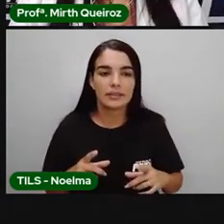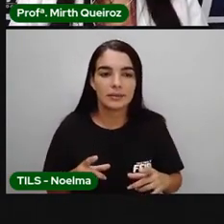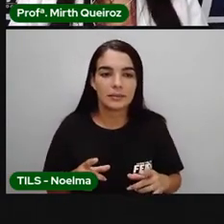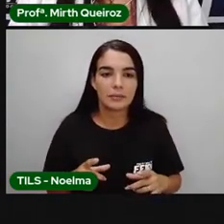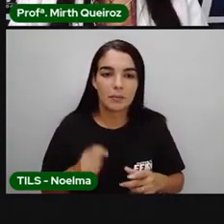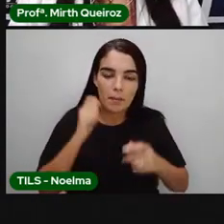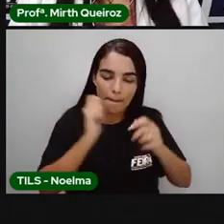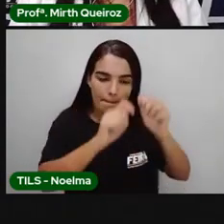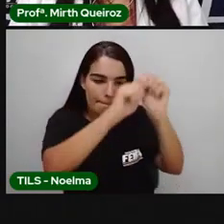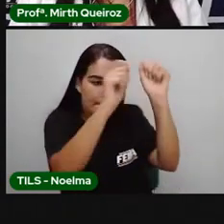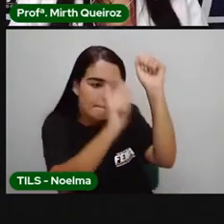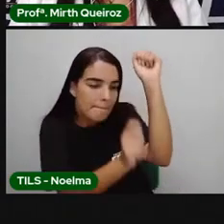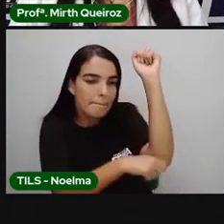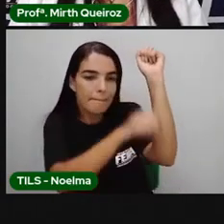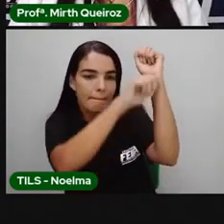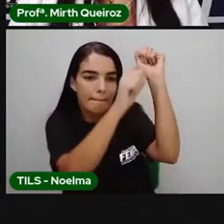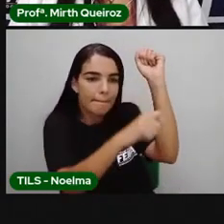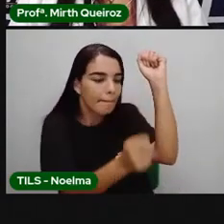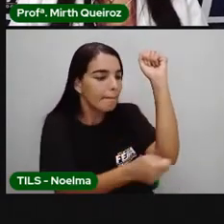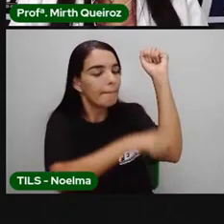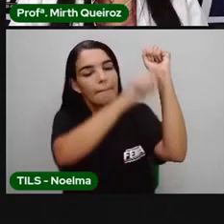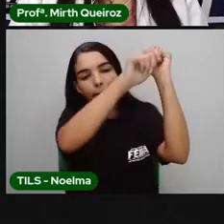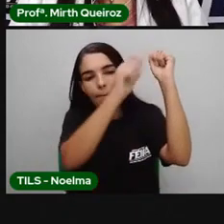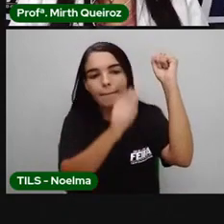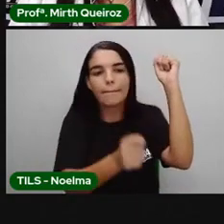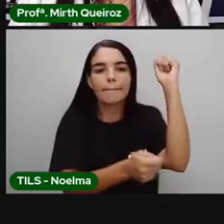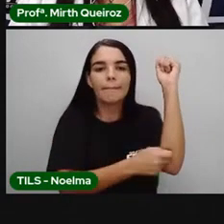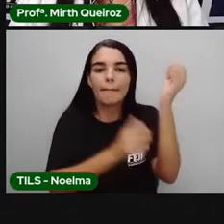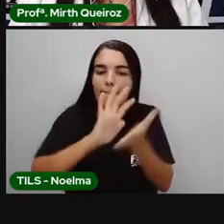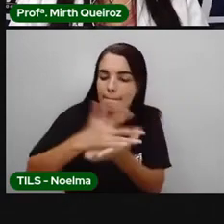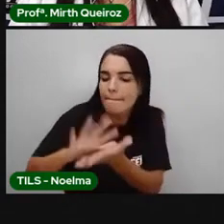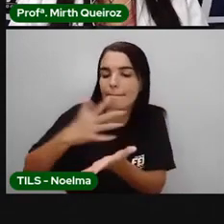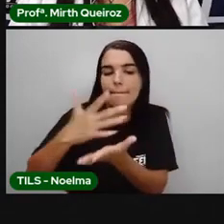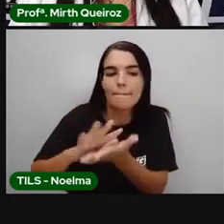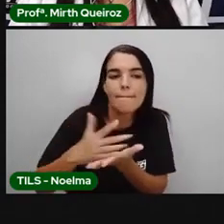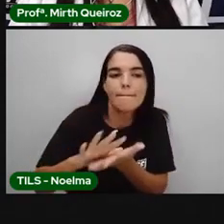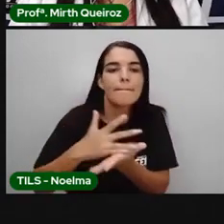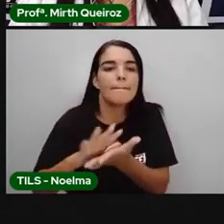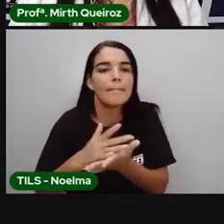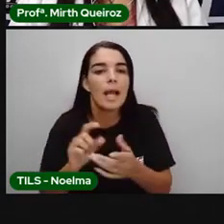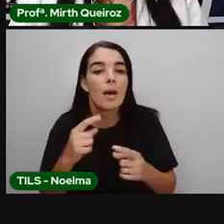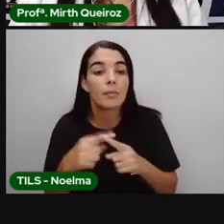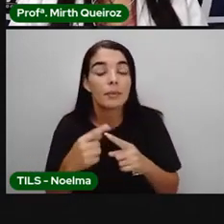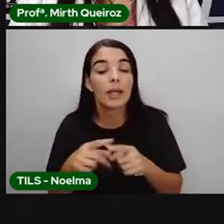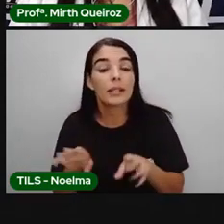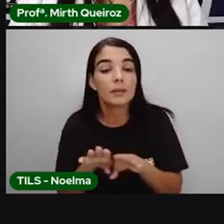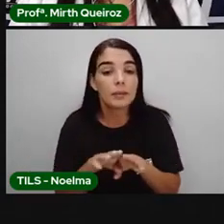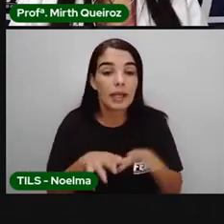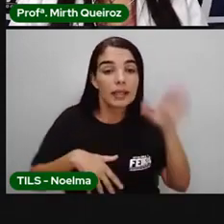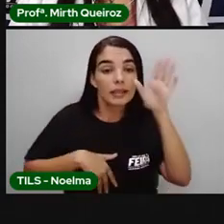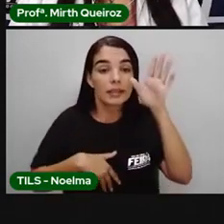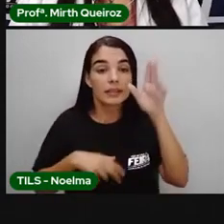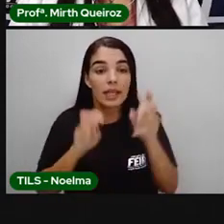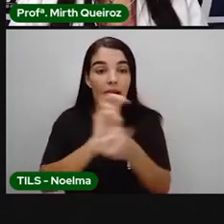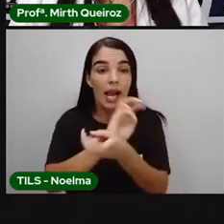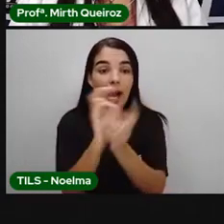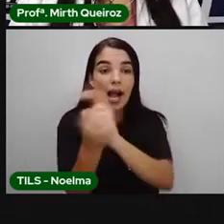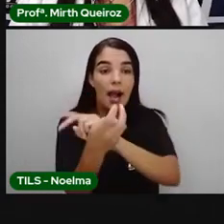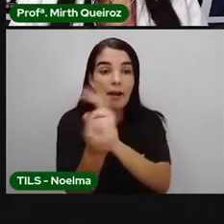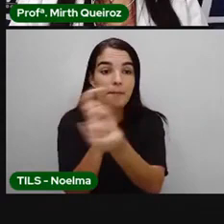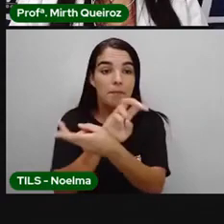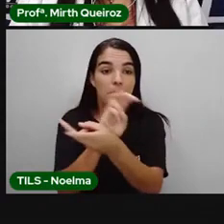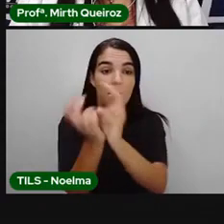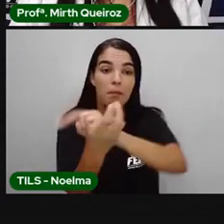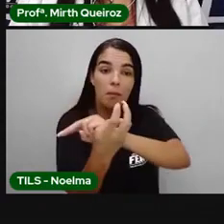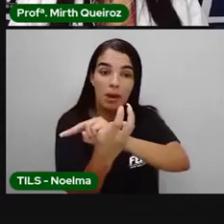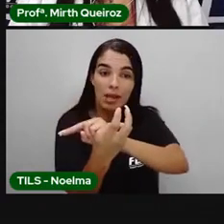berimbau, o tambor, né? O berimbau aí que é utilizado nas rodas de capoeira. Não podemos perder